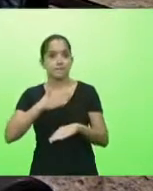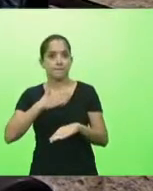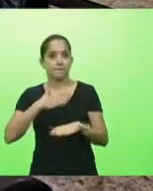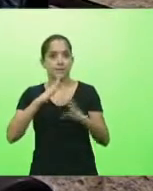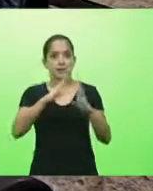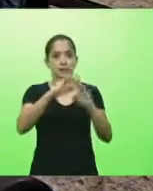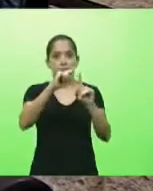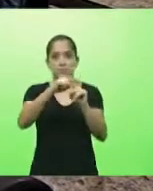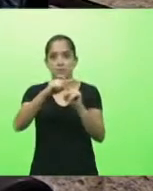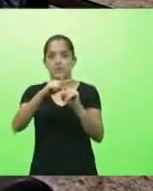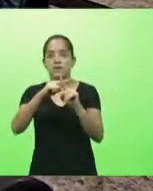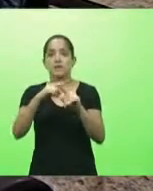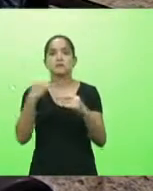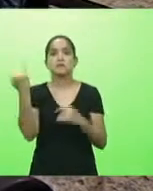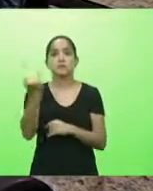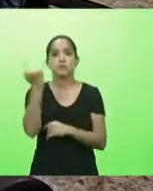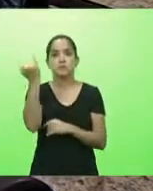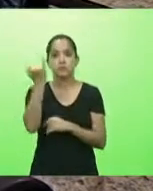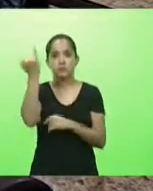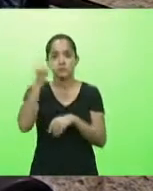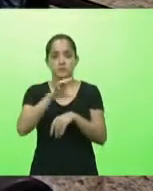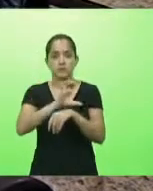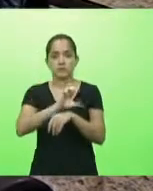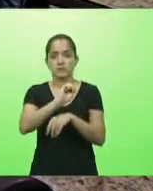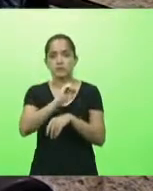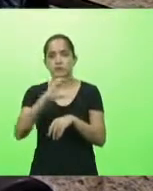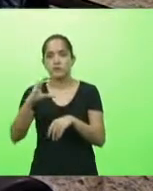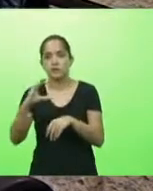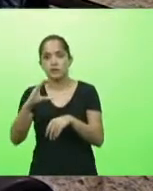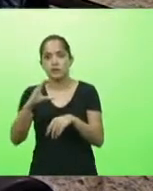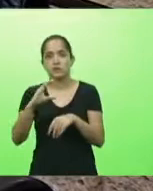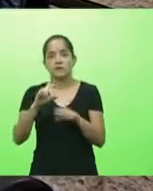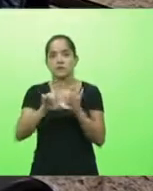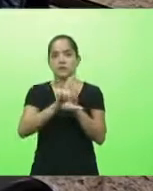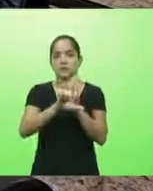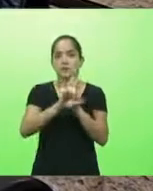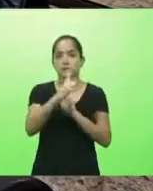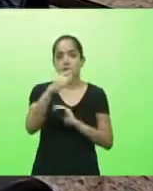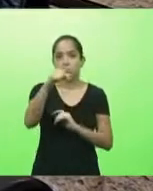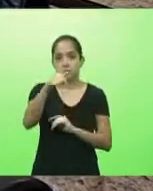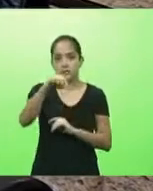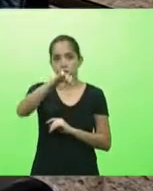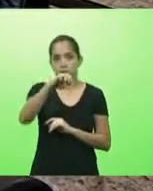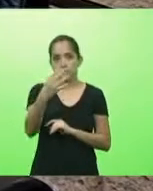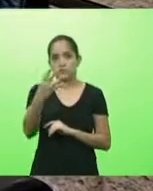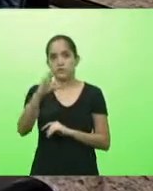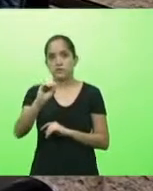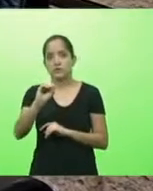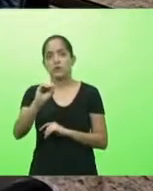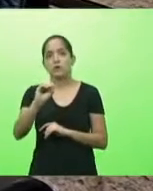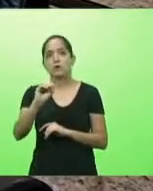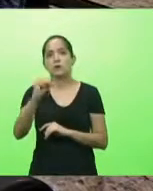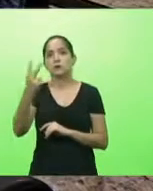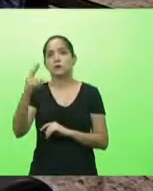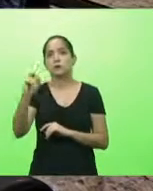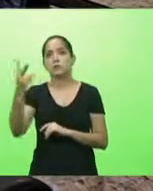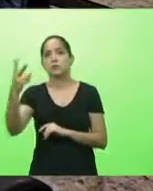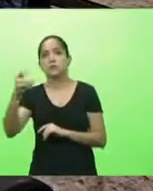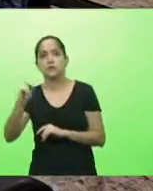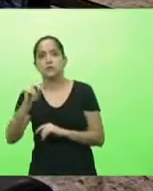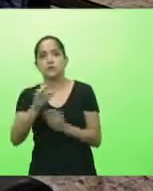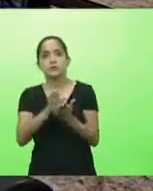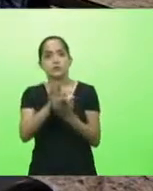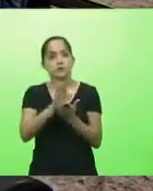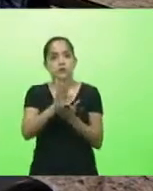são essenciais no estado de Santa Catarina lei 17 940 de 8 de maio de 2020 publicada no diário